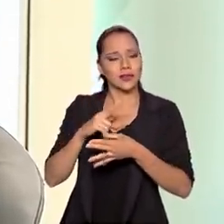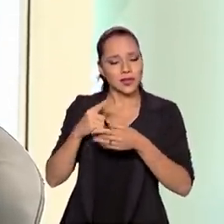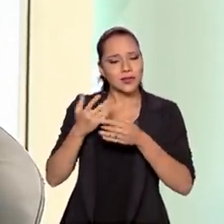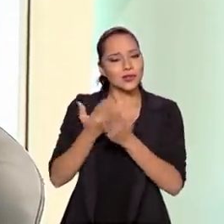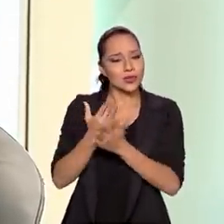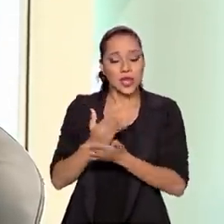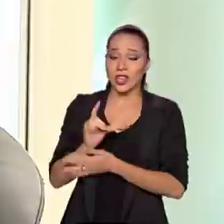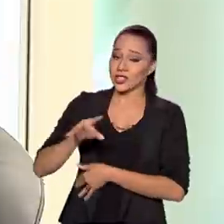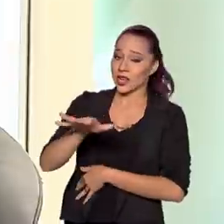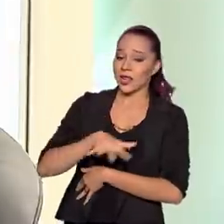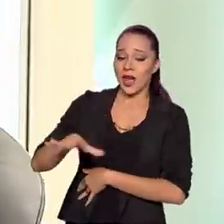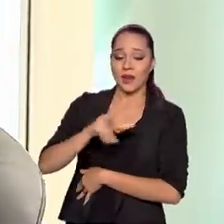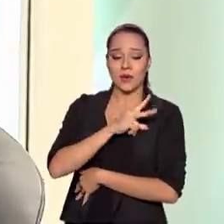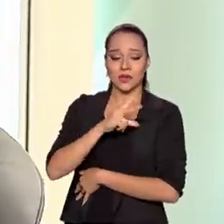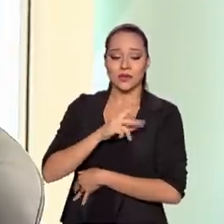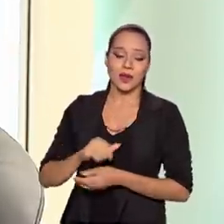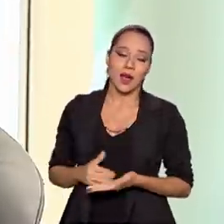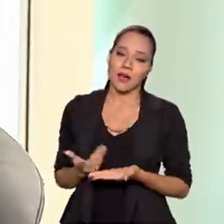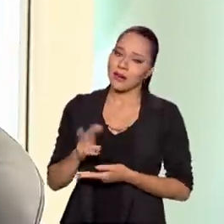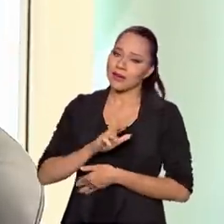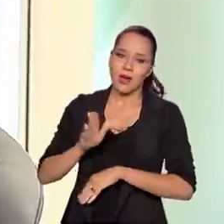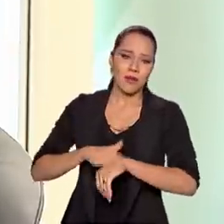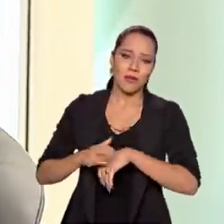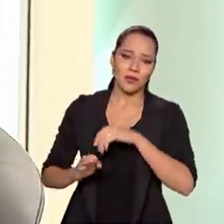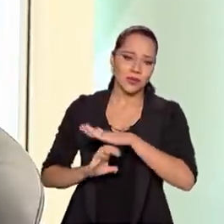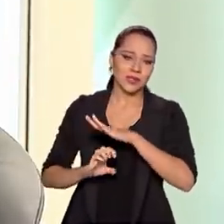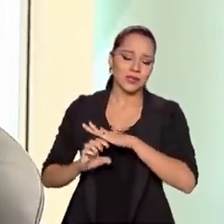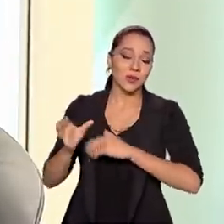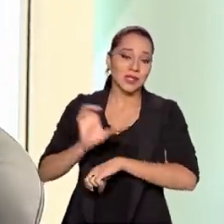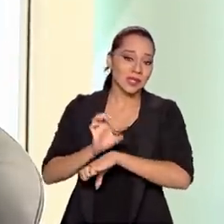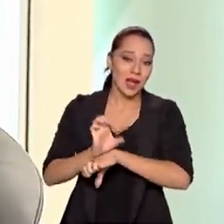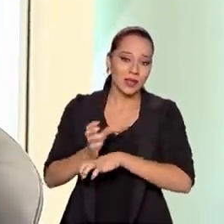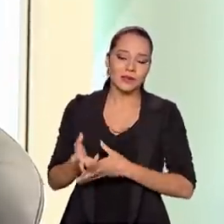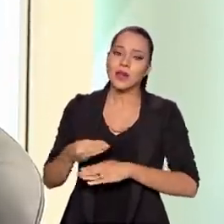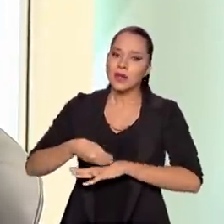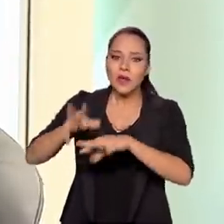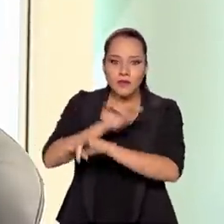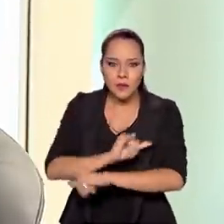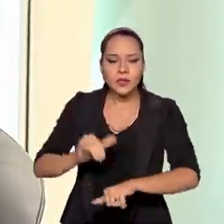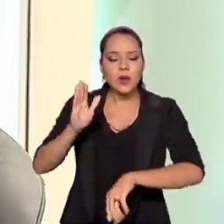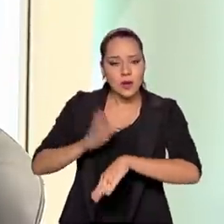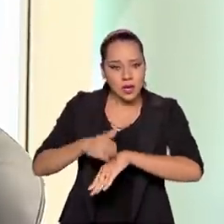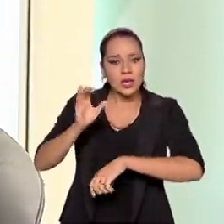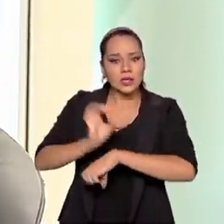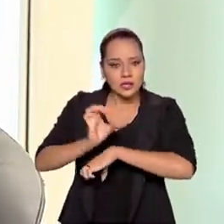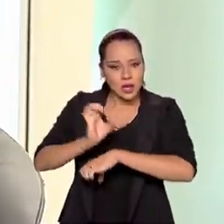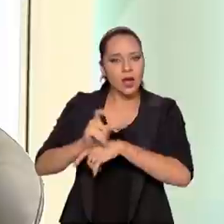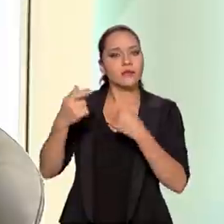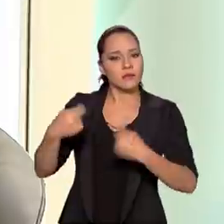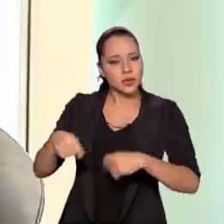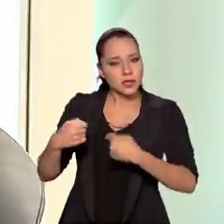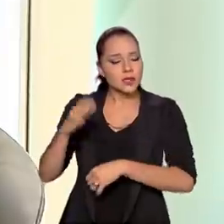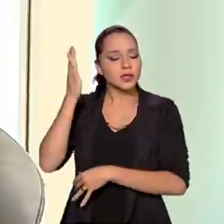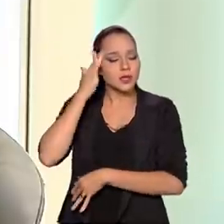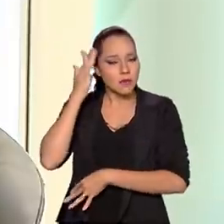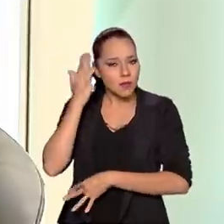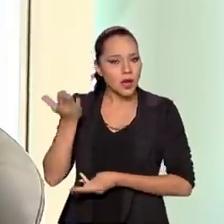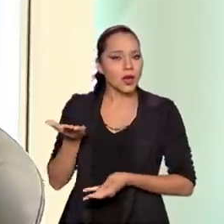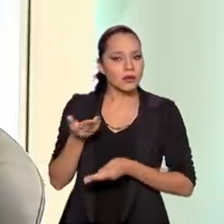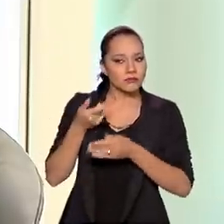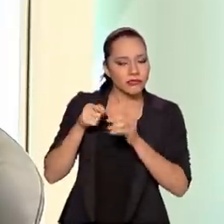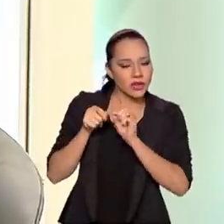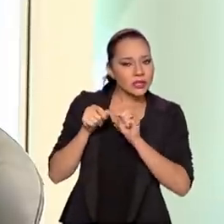mas pelo setor privado e não pelo Estado. E são dados e informações que o Estado é quem deve produzir,